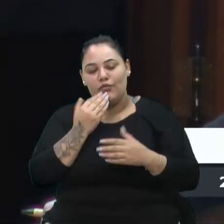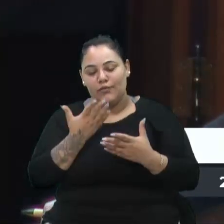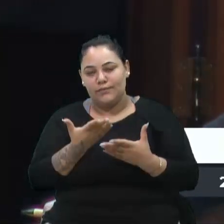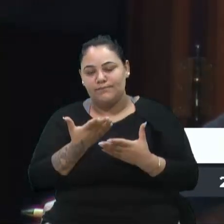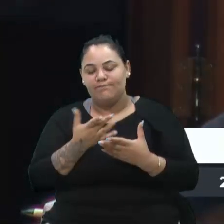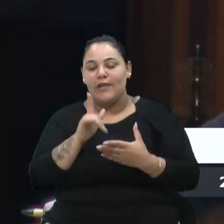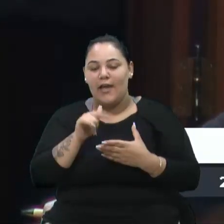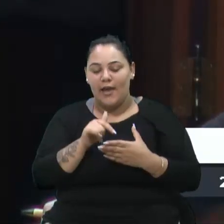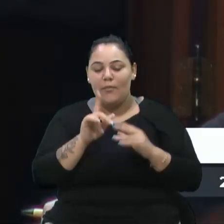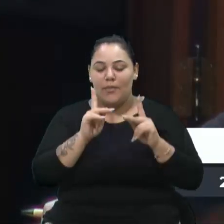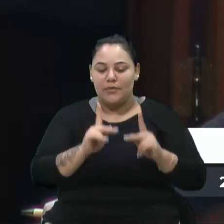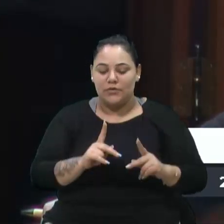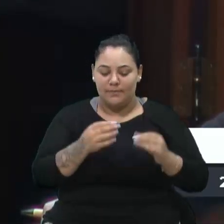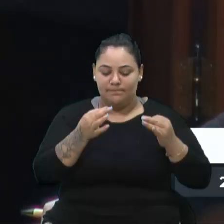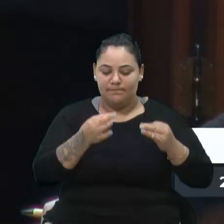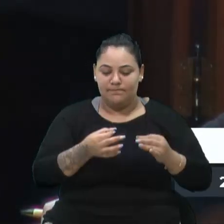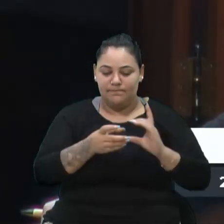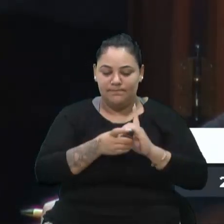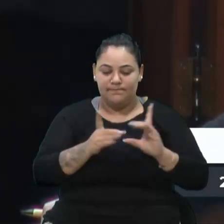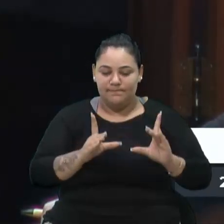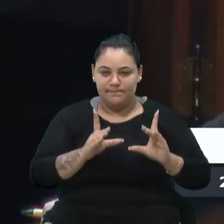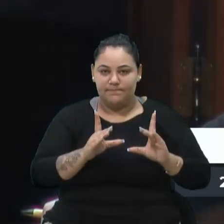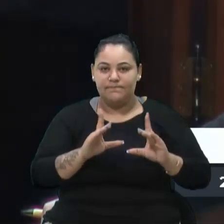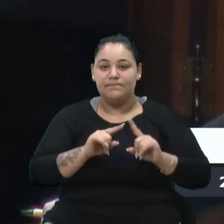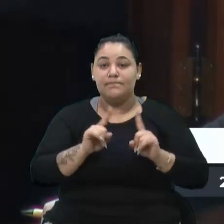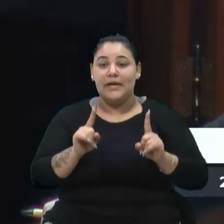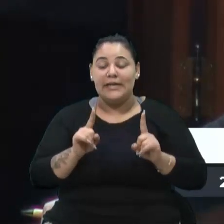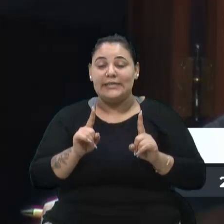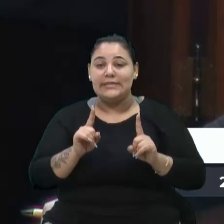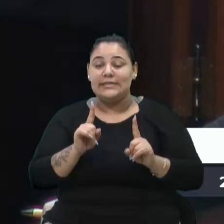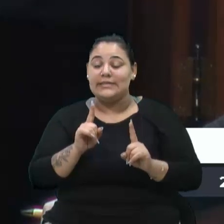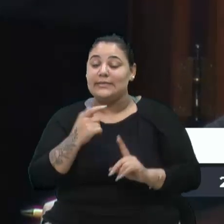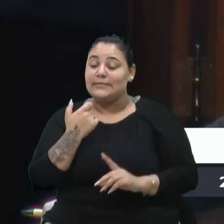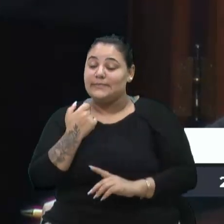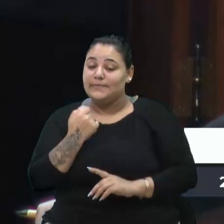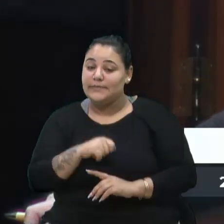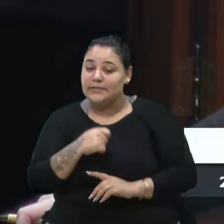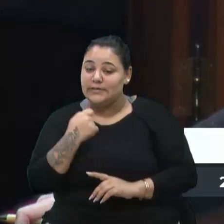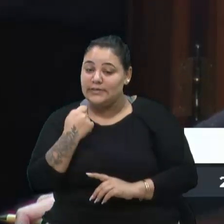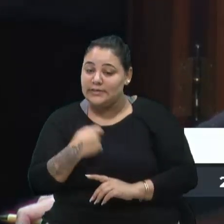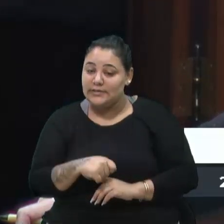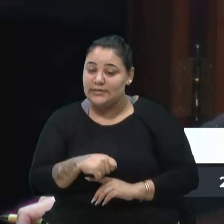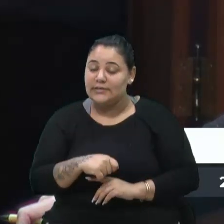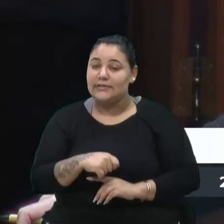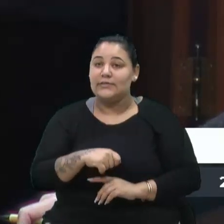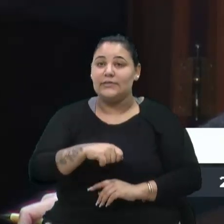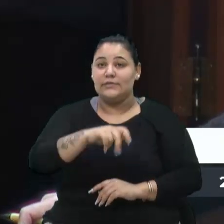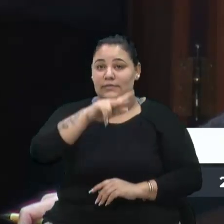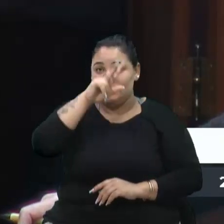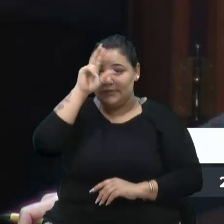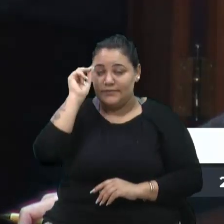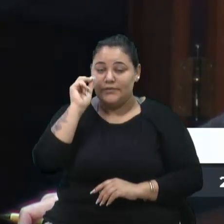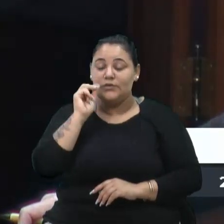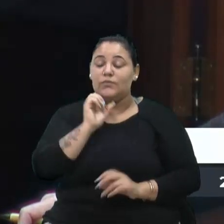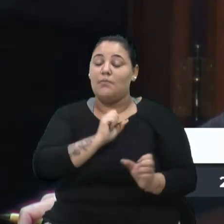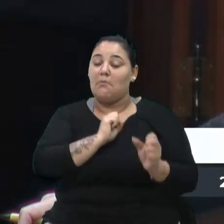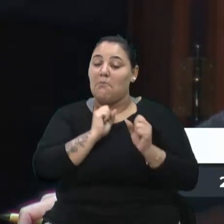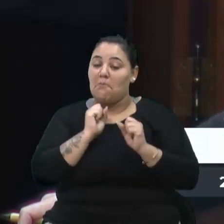democrática, mas é necessário que ele também possa